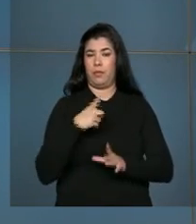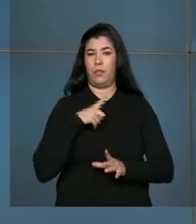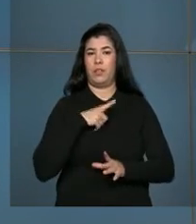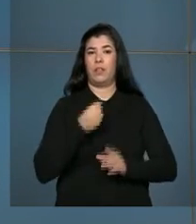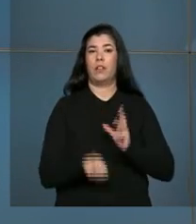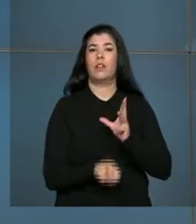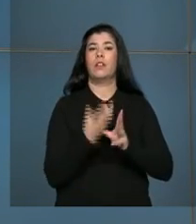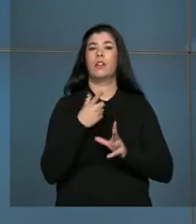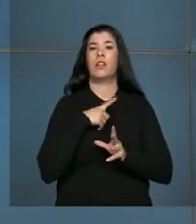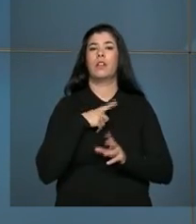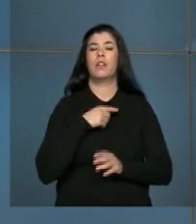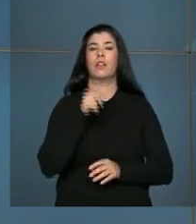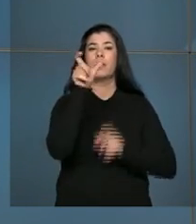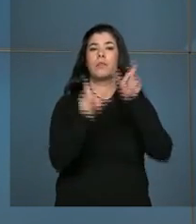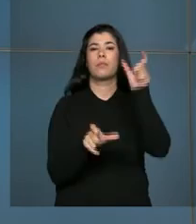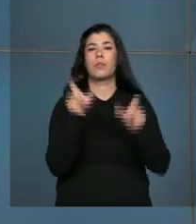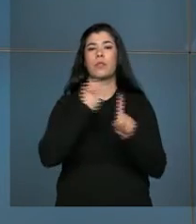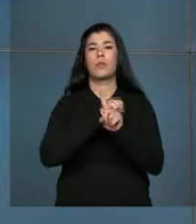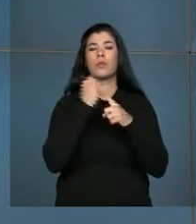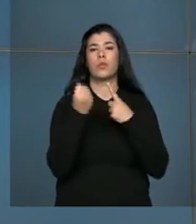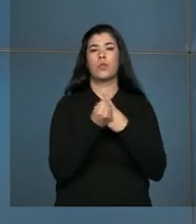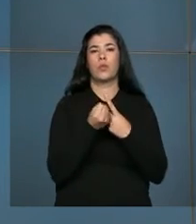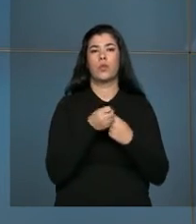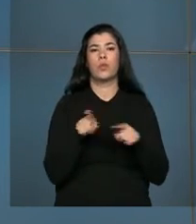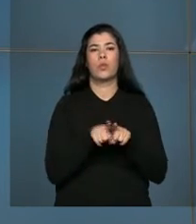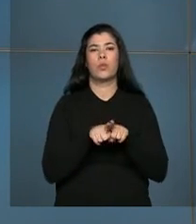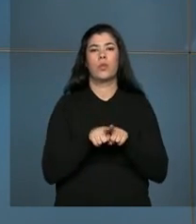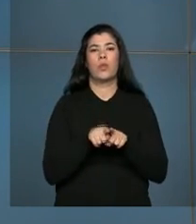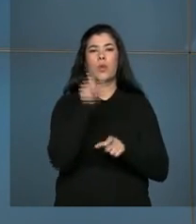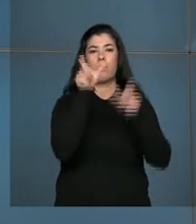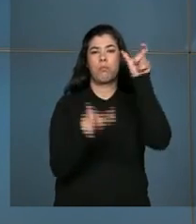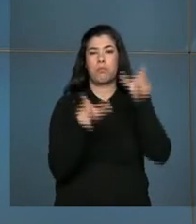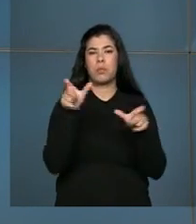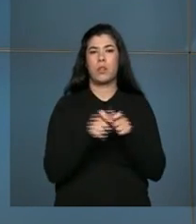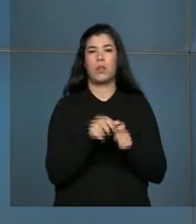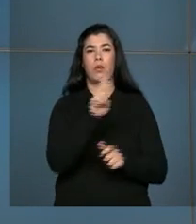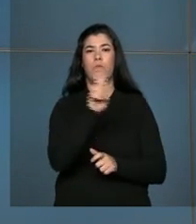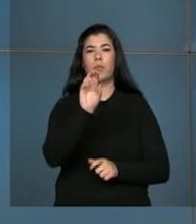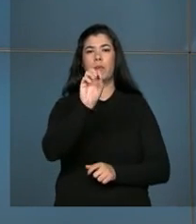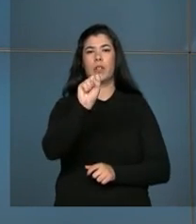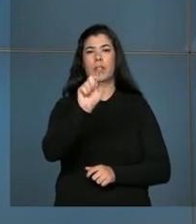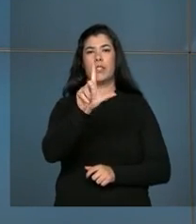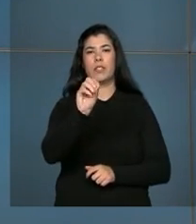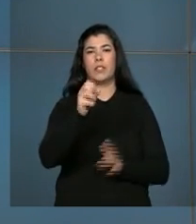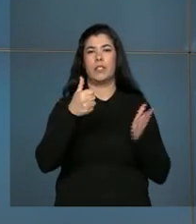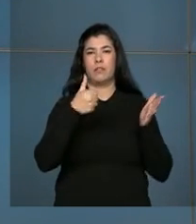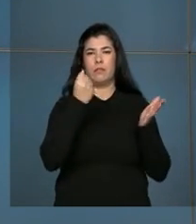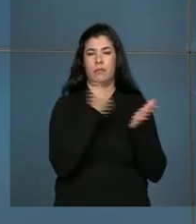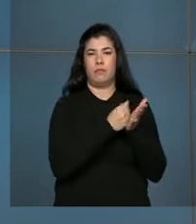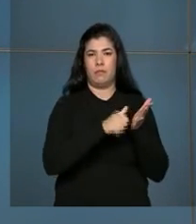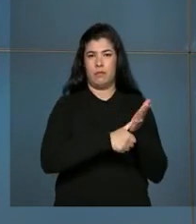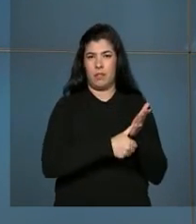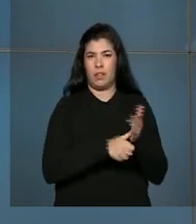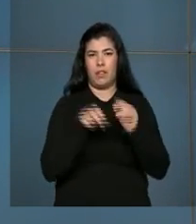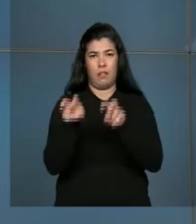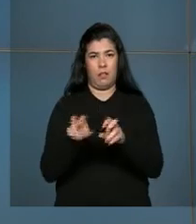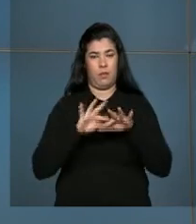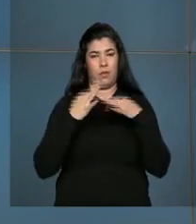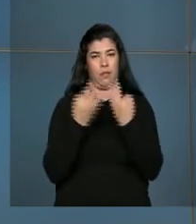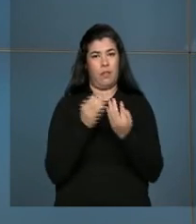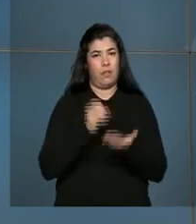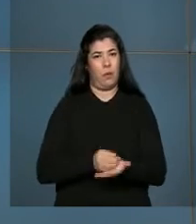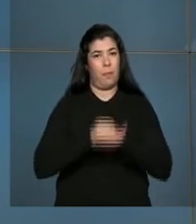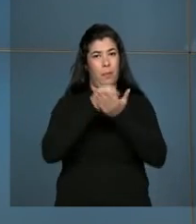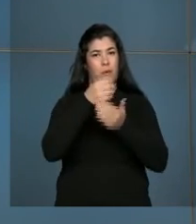criada a identidade social dos pequenos agricultores perante os consumidores. É o selo da agricultura familiar, que já beneficia